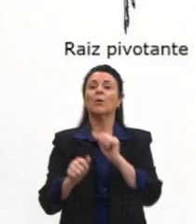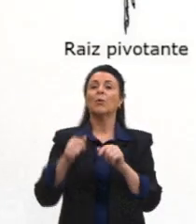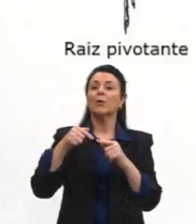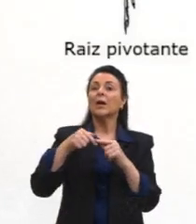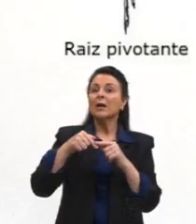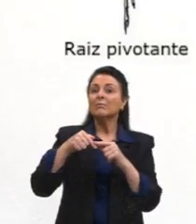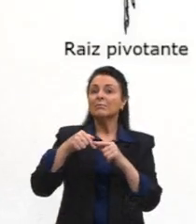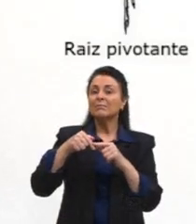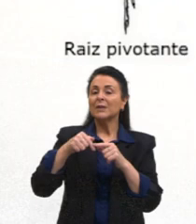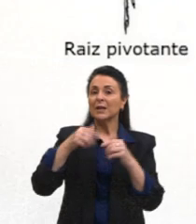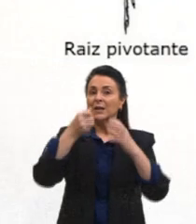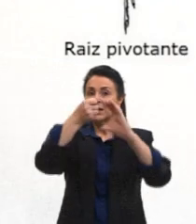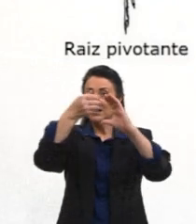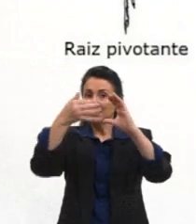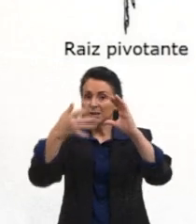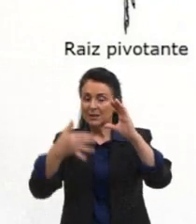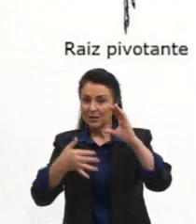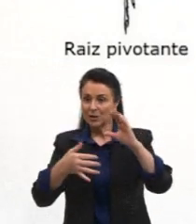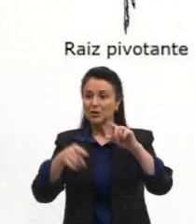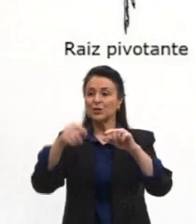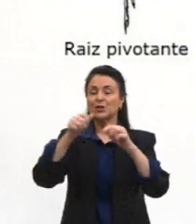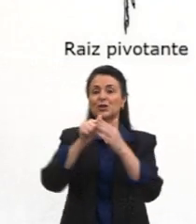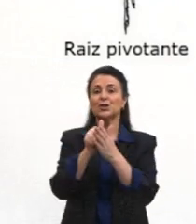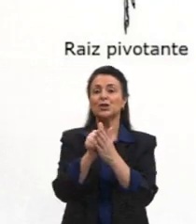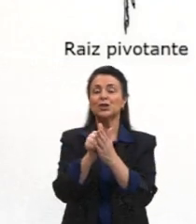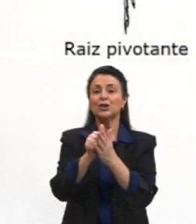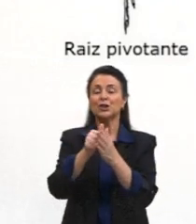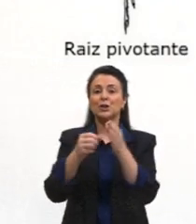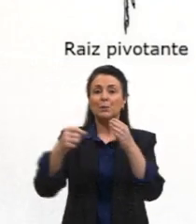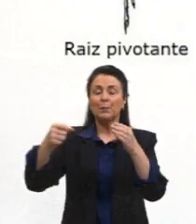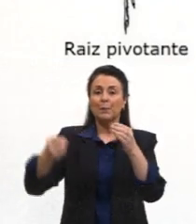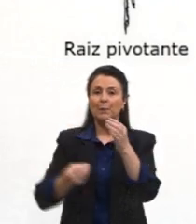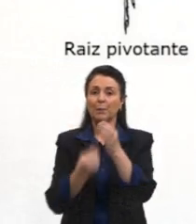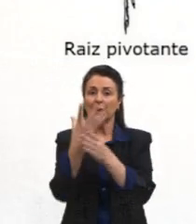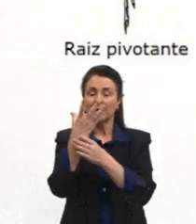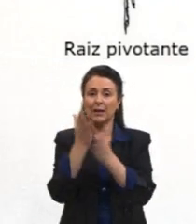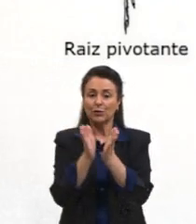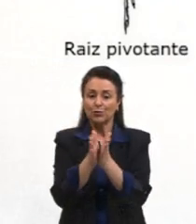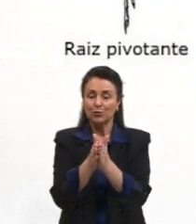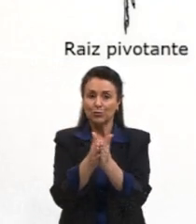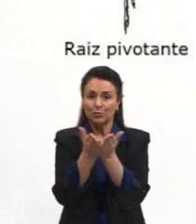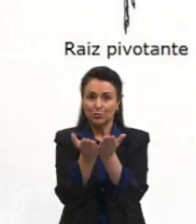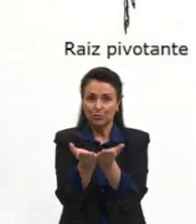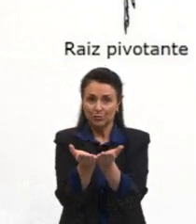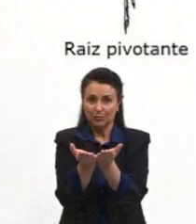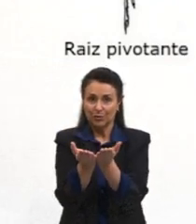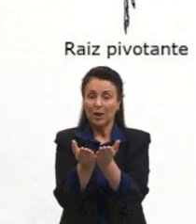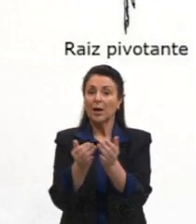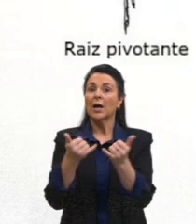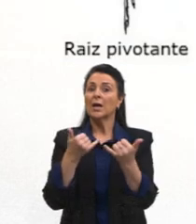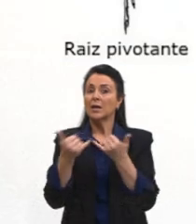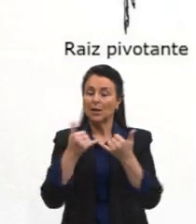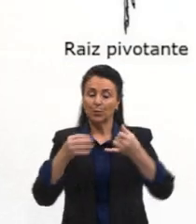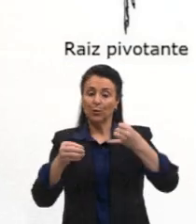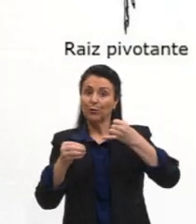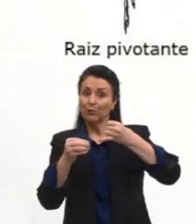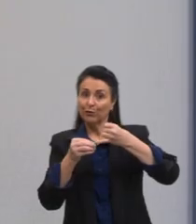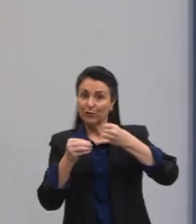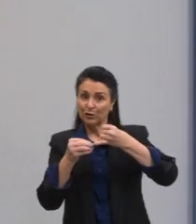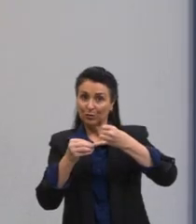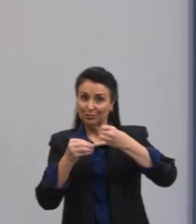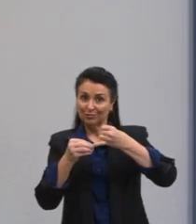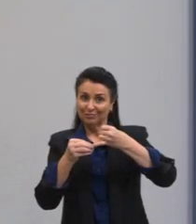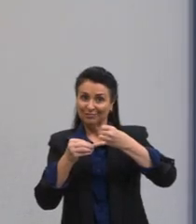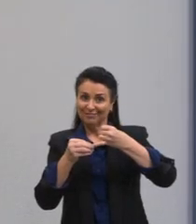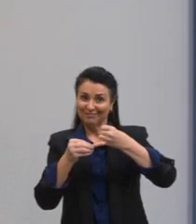dicotiledôneas. Exemplo, feijão, café e pê. Então, olha ali a raiz pivotante e